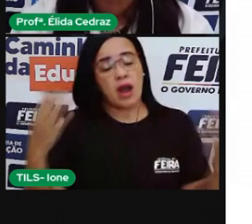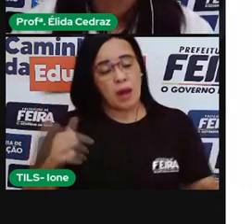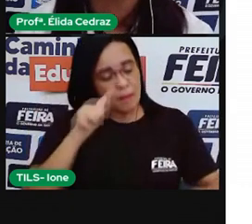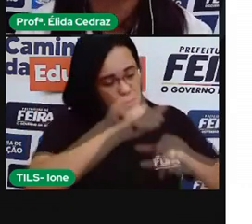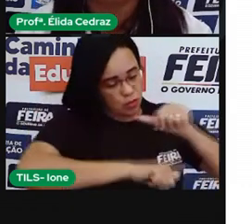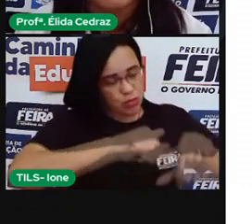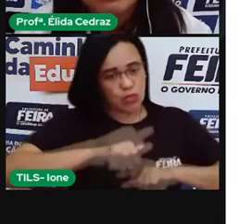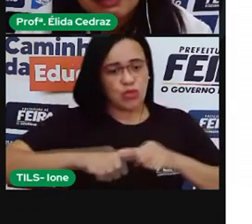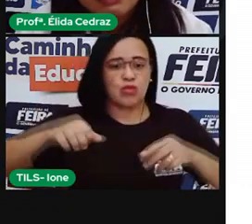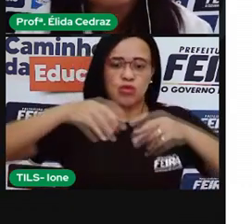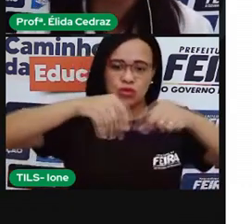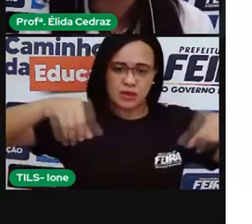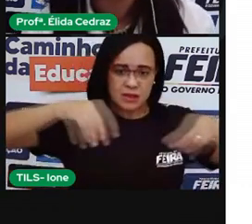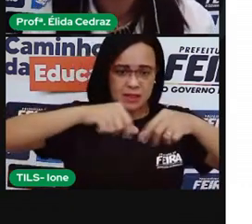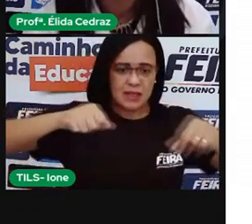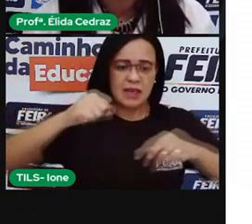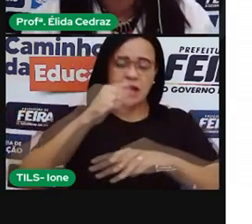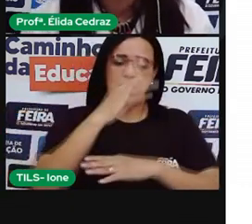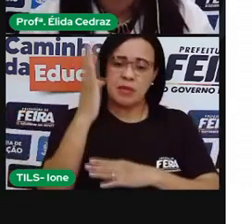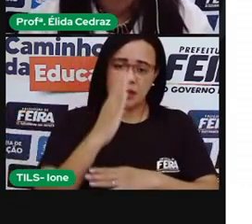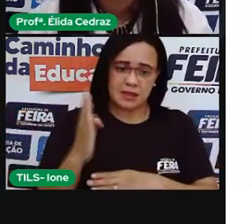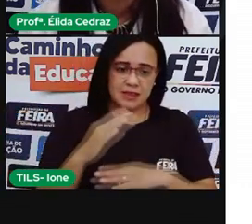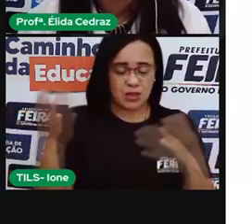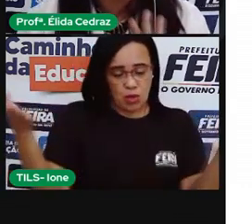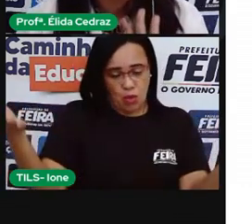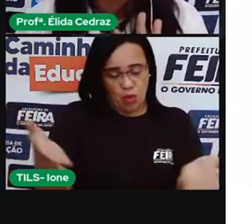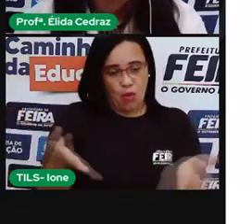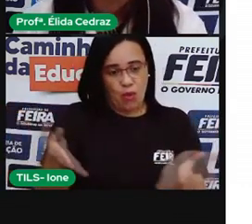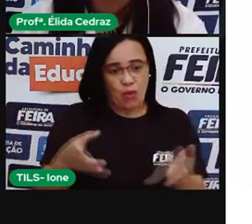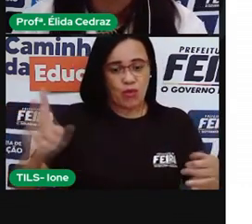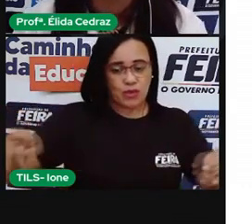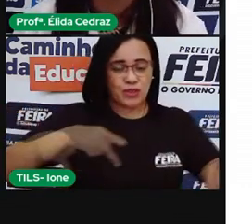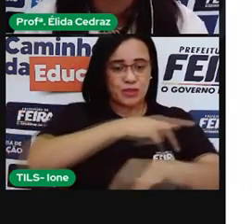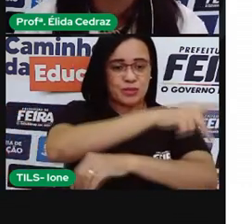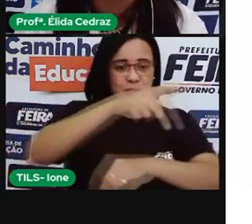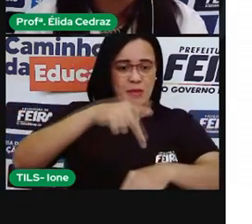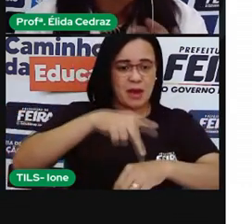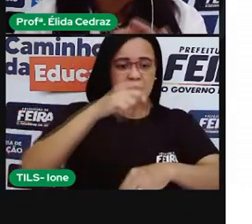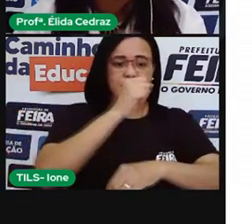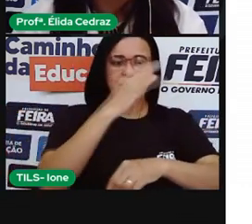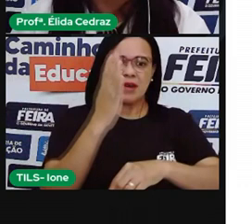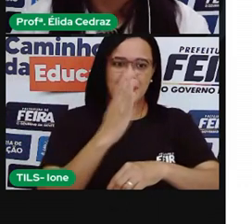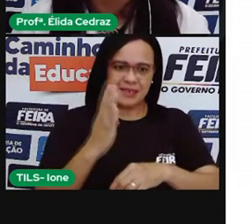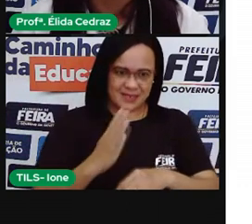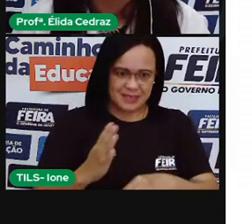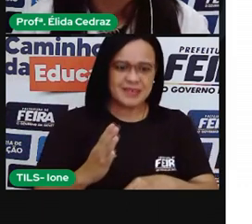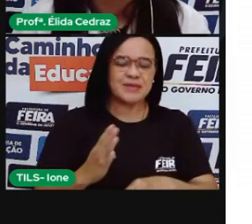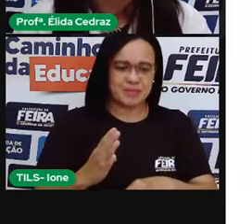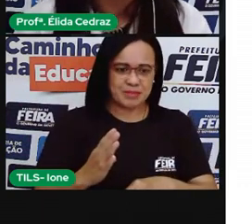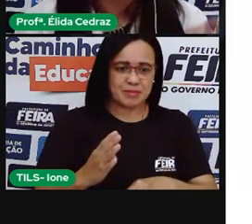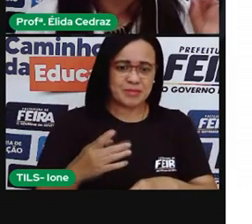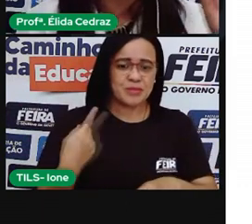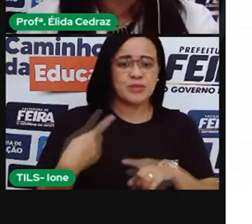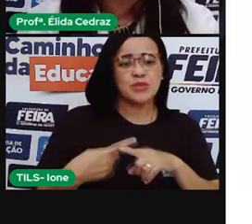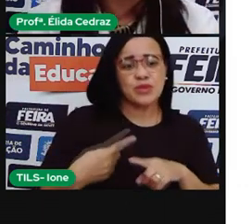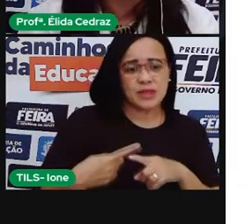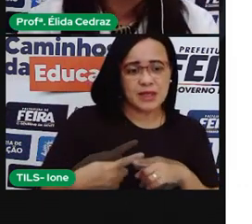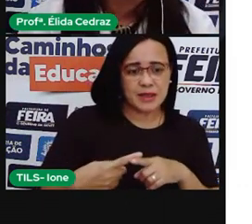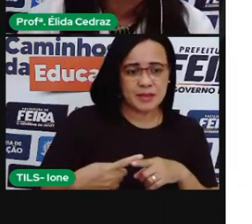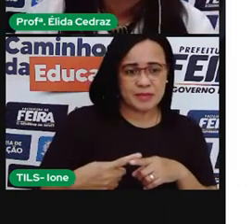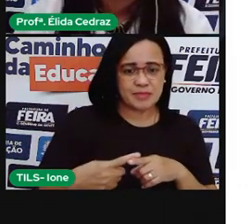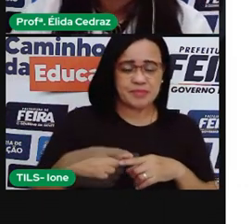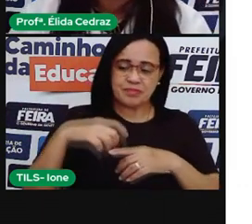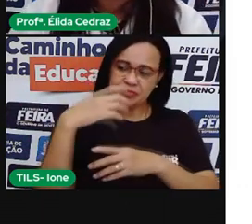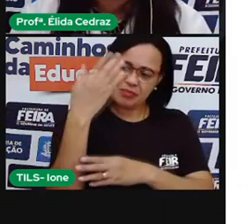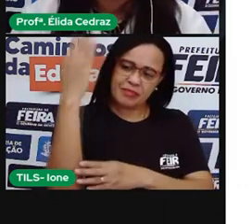que é o Brasil que nós conhecemos. O nome do Brasil foi dado por causa da